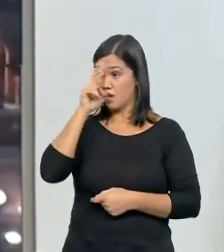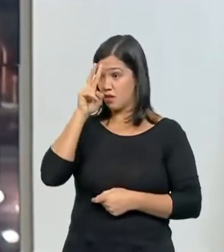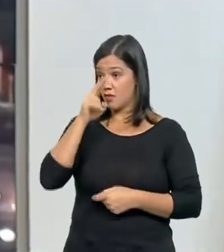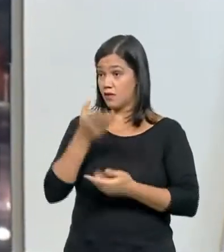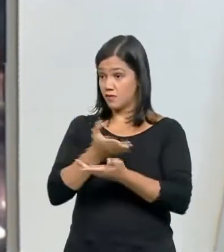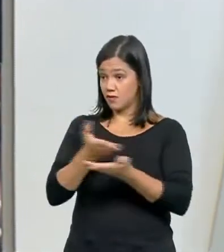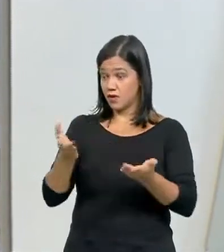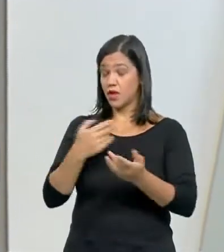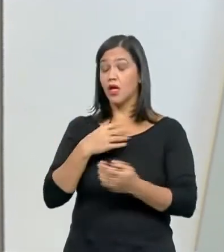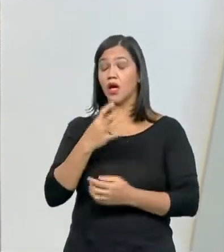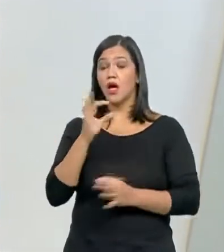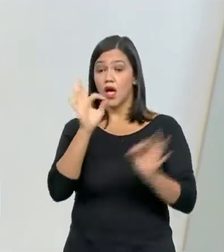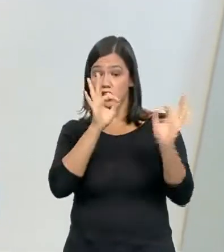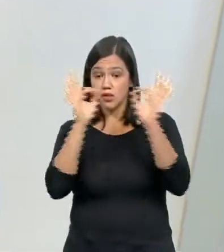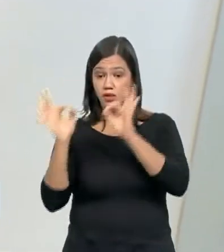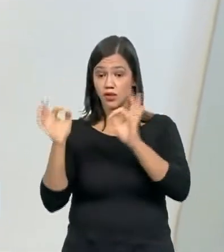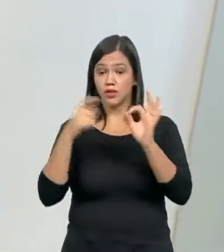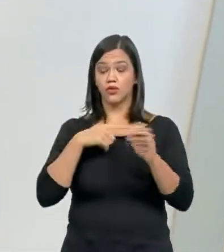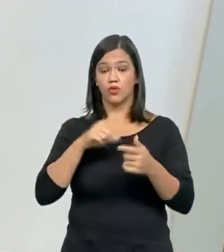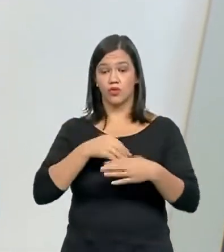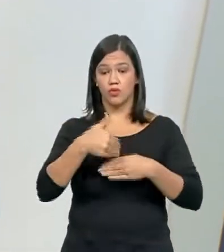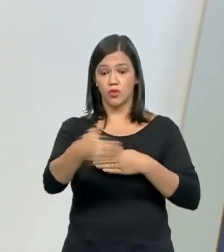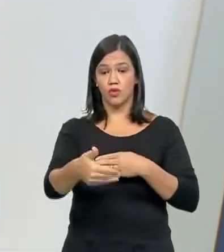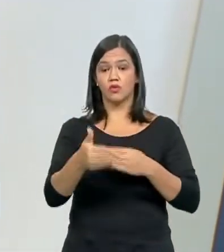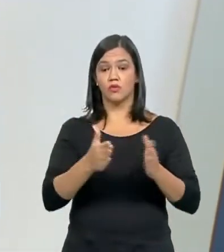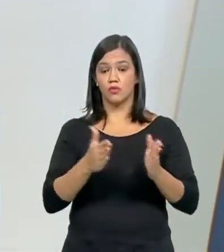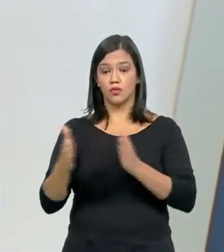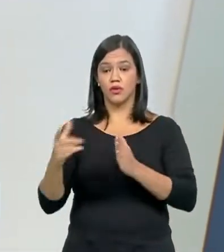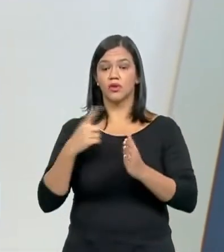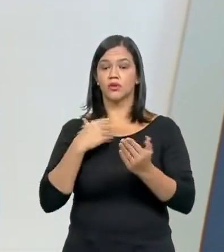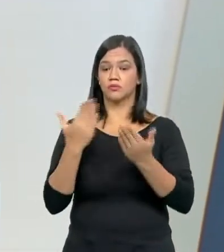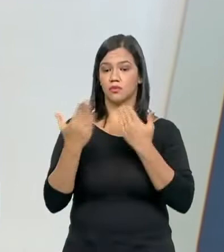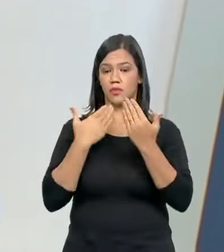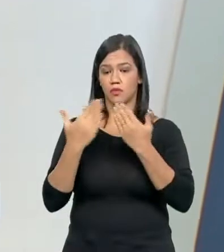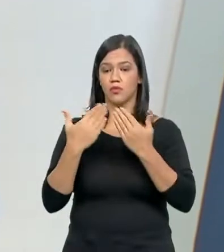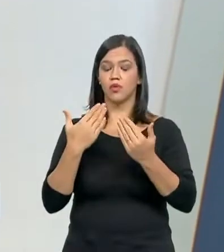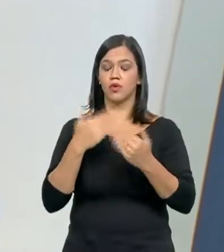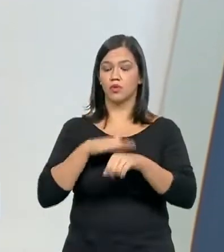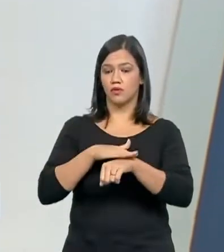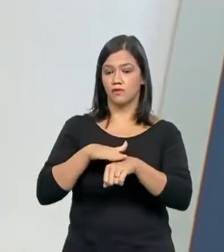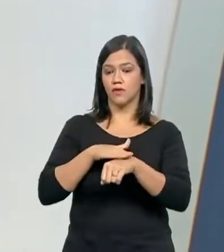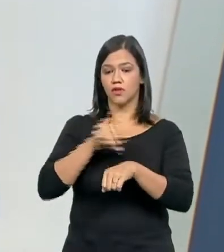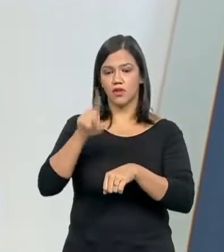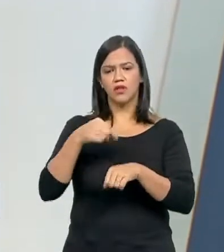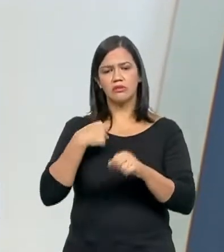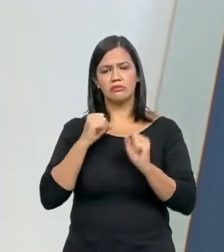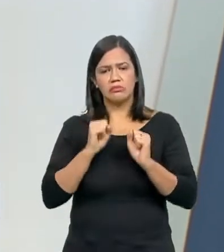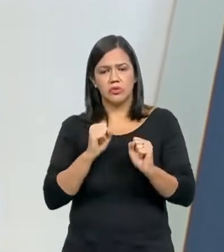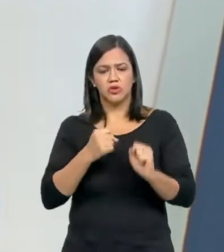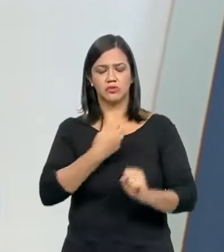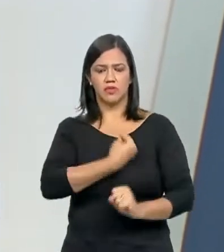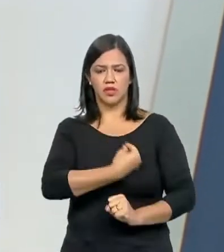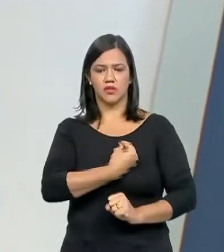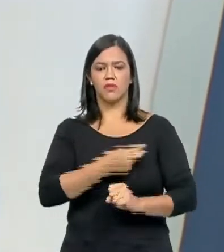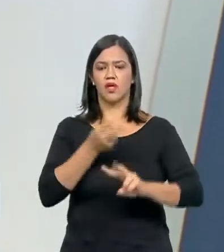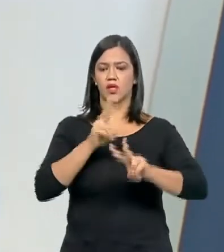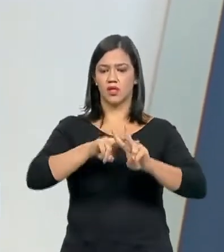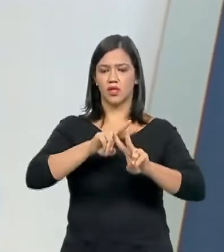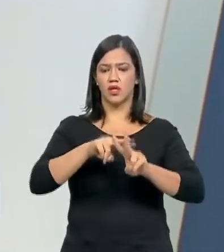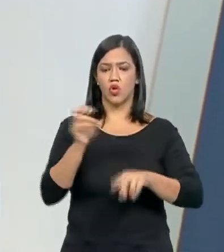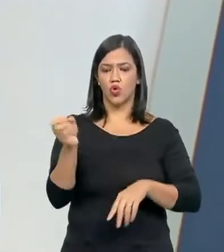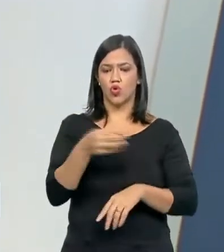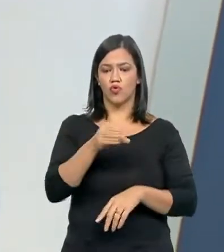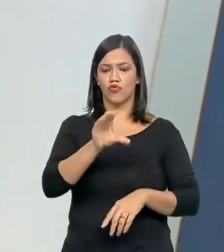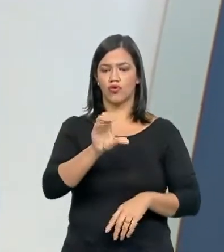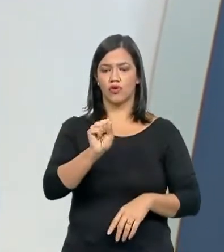assistindo que, no próximo bloco, nós teremos o quadro debate pronto com o nosso convidado. E eu peço que você participe usando a hashtag Novo Sem Censura